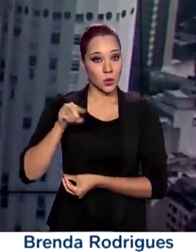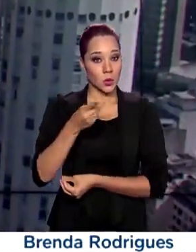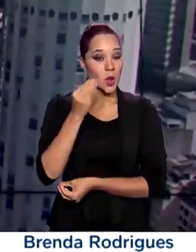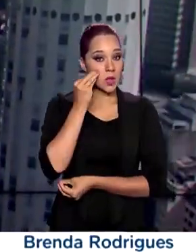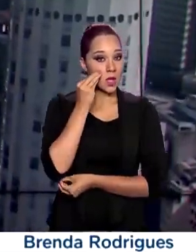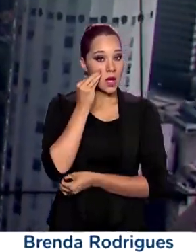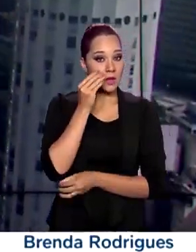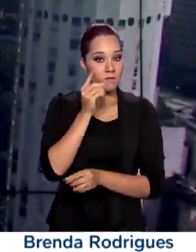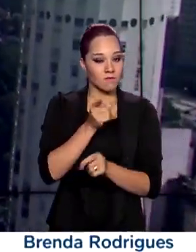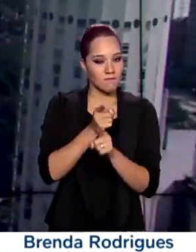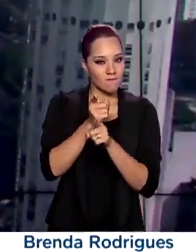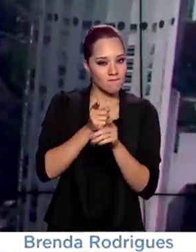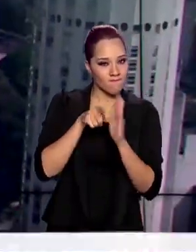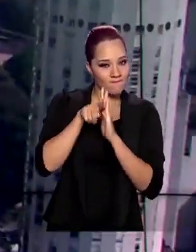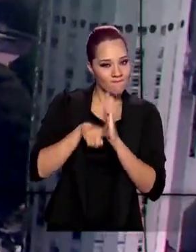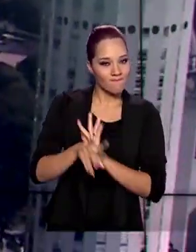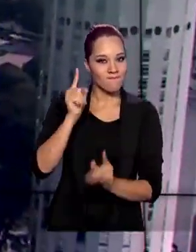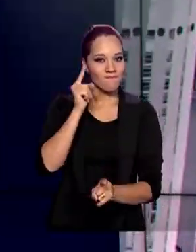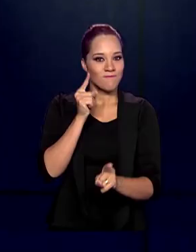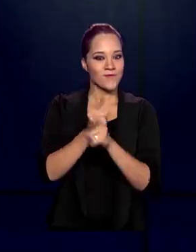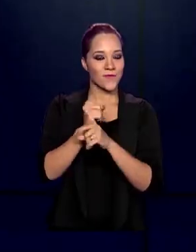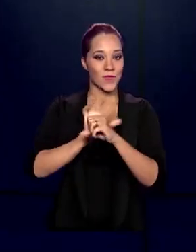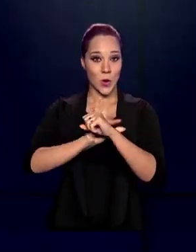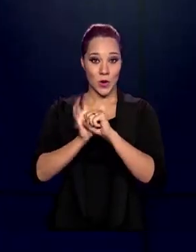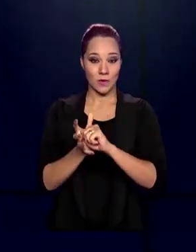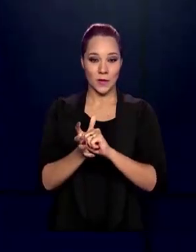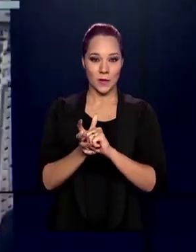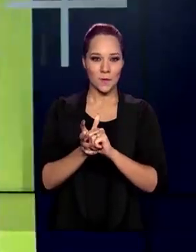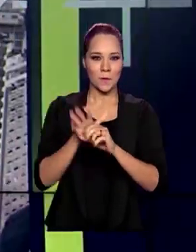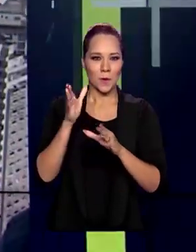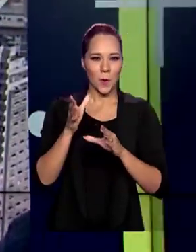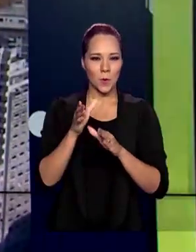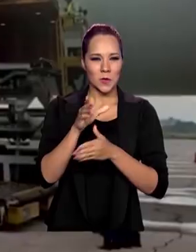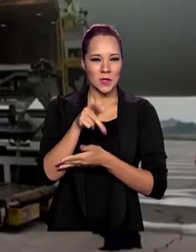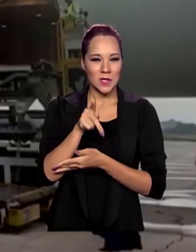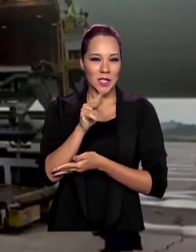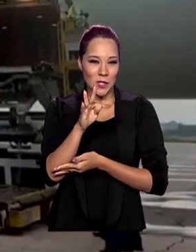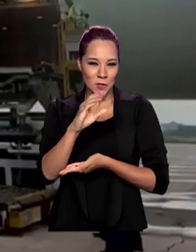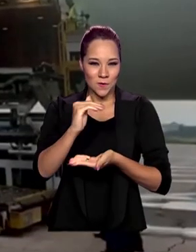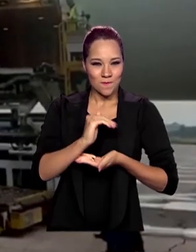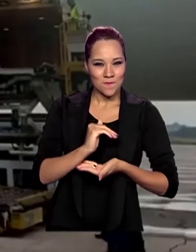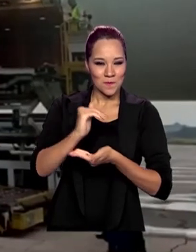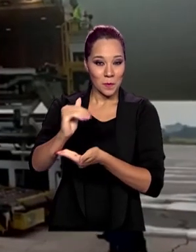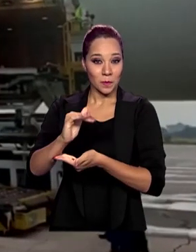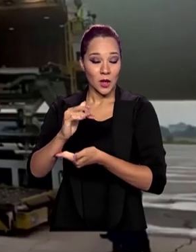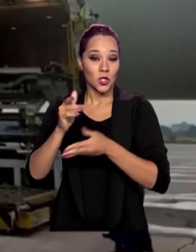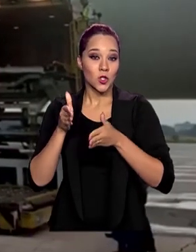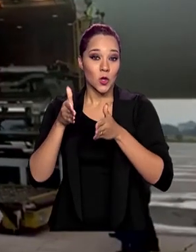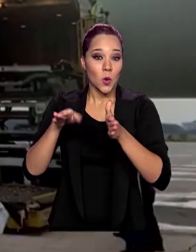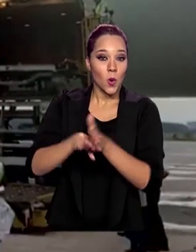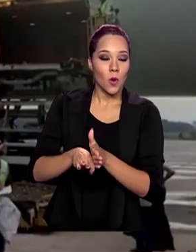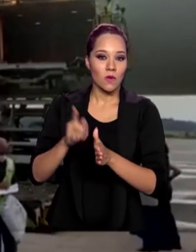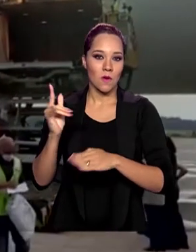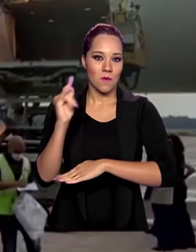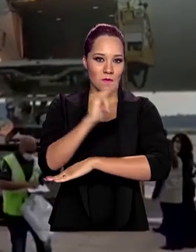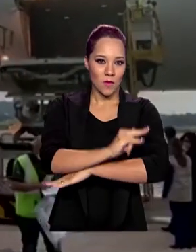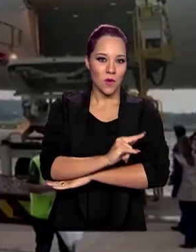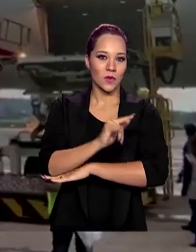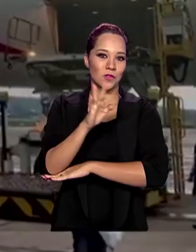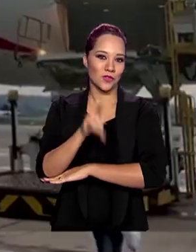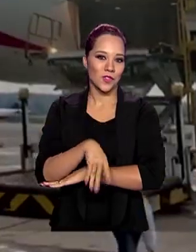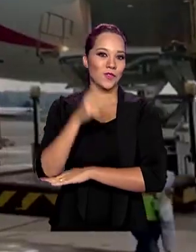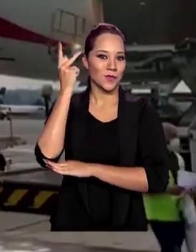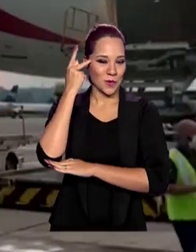detecção do coronavírus. Os kits chegaram no final da tarde de ontem no Aeroporto Internacional de Guarulhos, São Paulo.